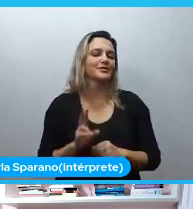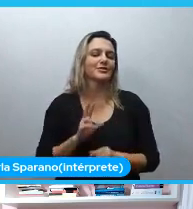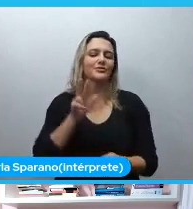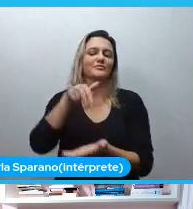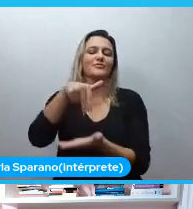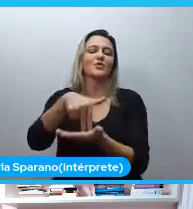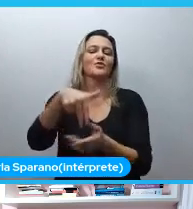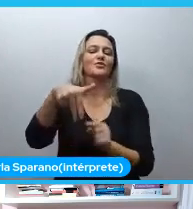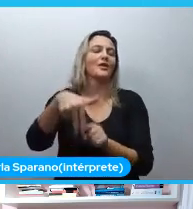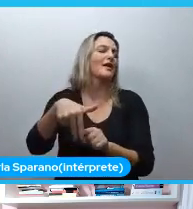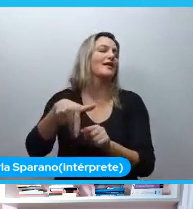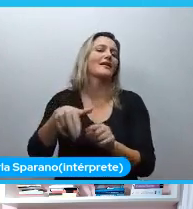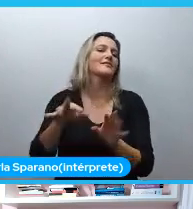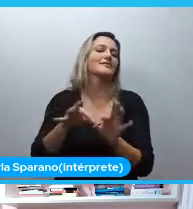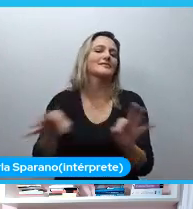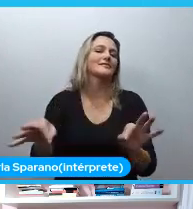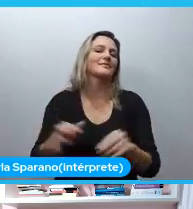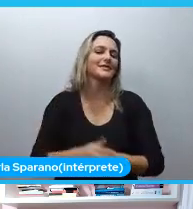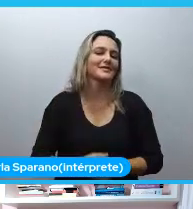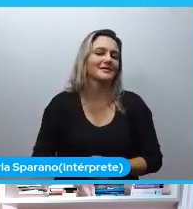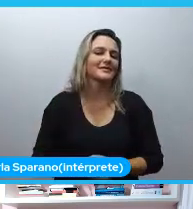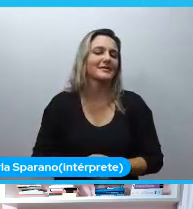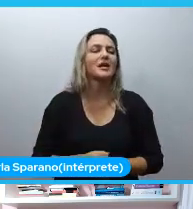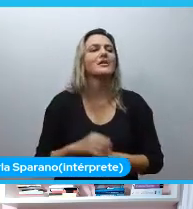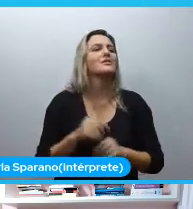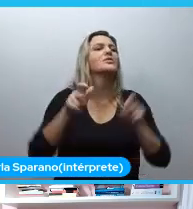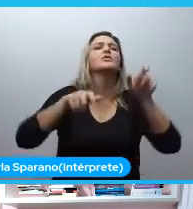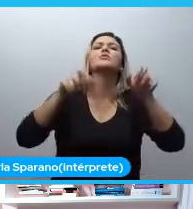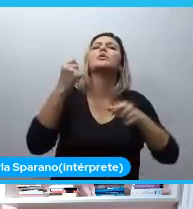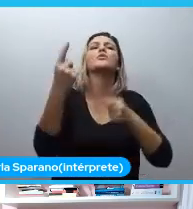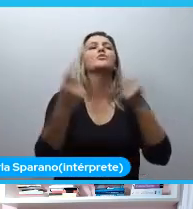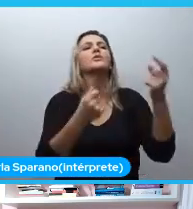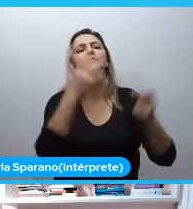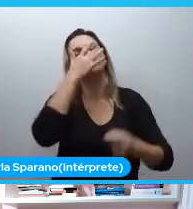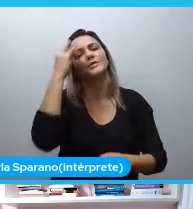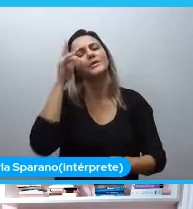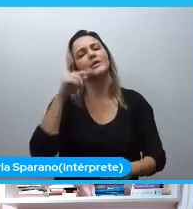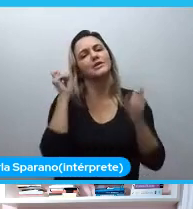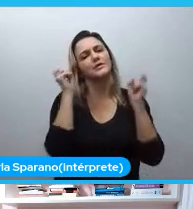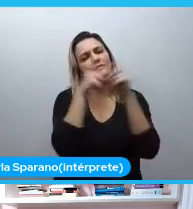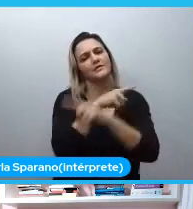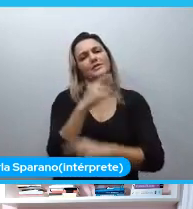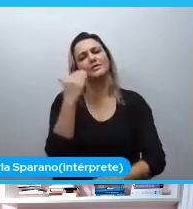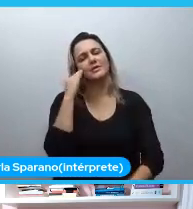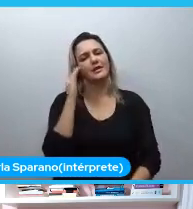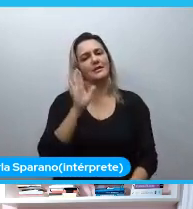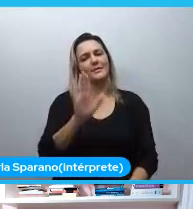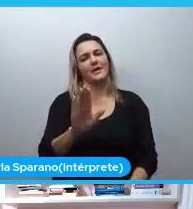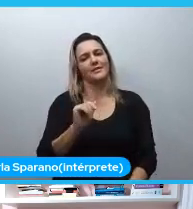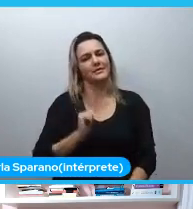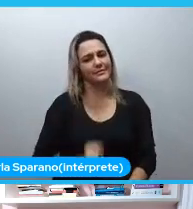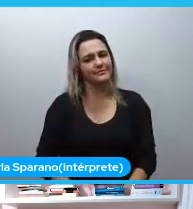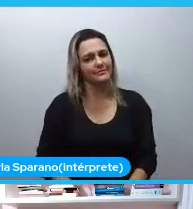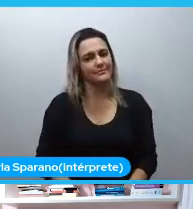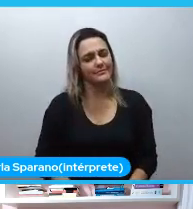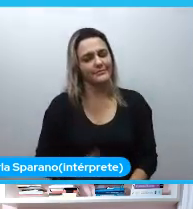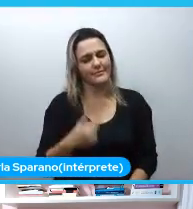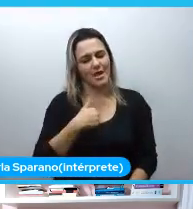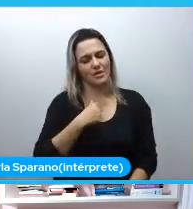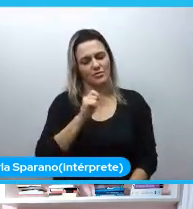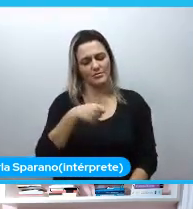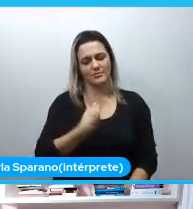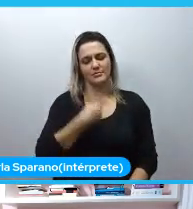sabe? É simples. Eu acho que, talvez, para algumas pessoas, talvez isso seja um pouco difícil de entender. Mas eu acho que, como mulher,